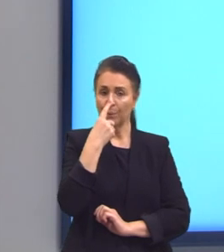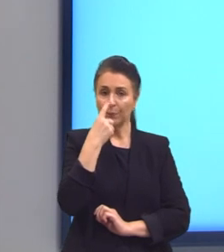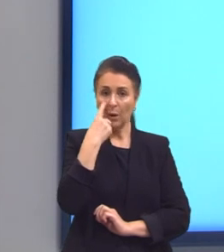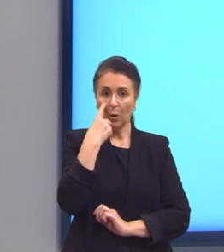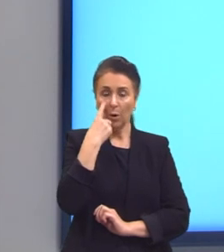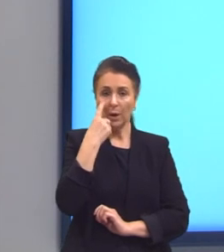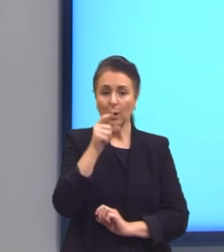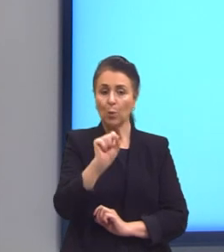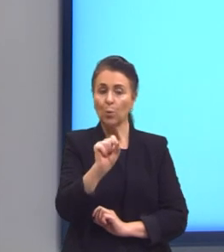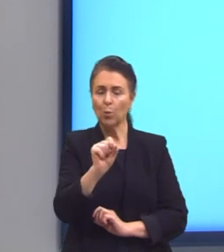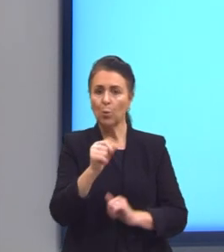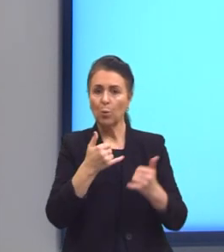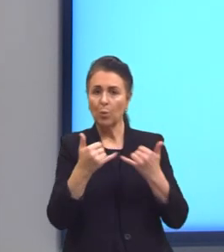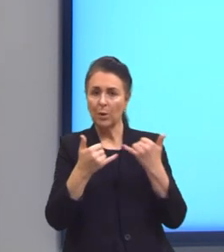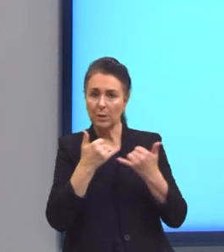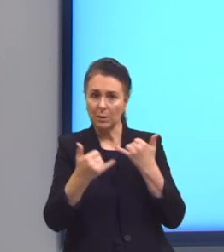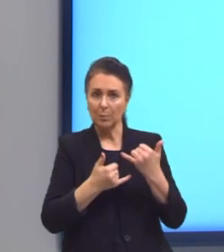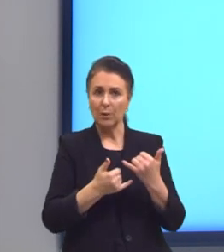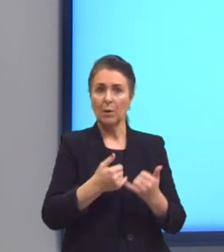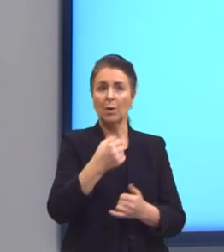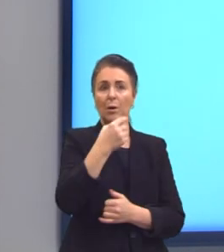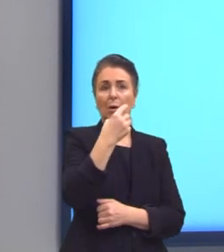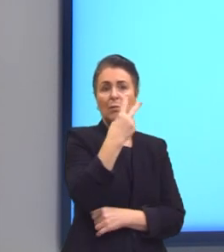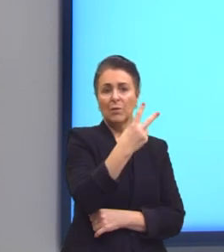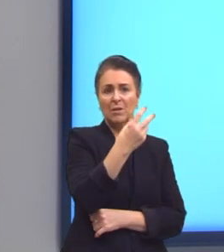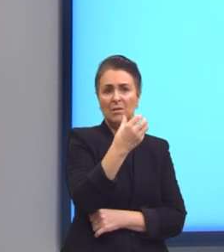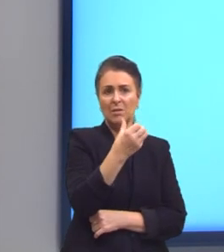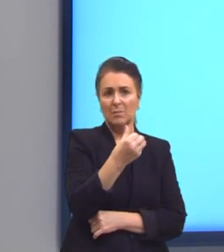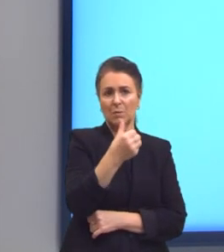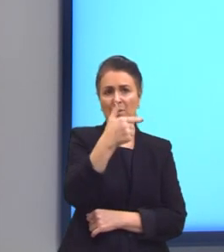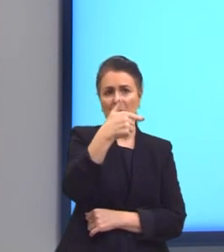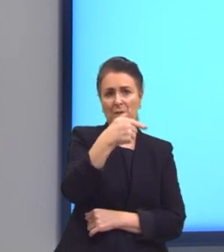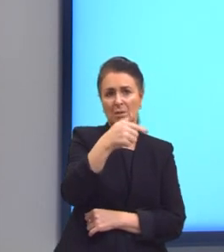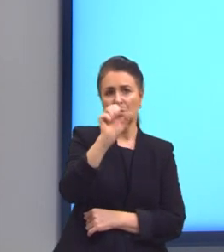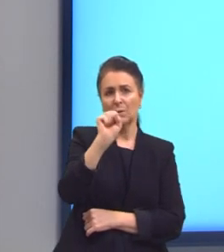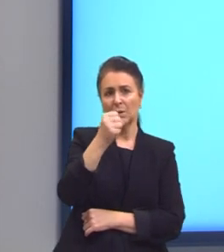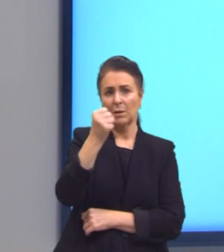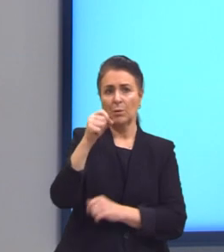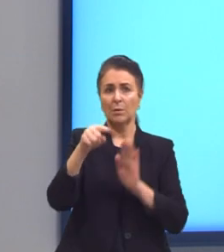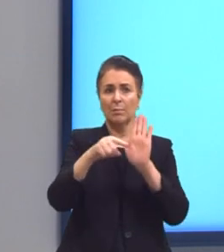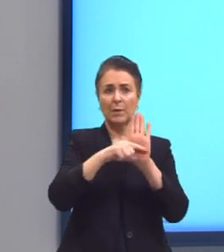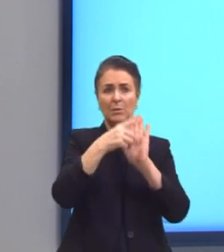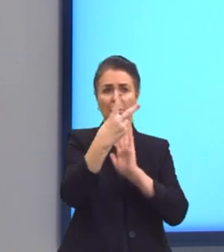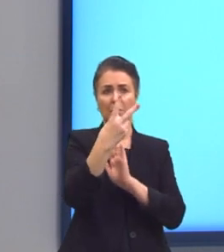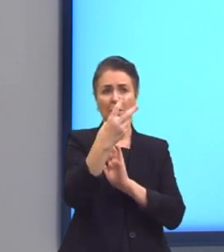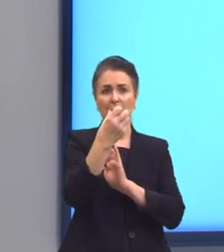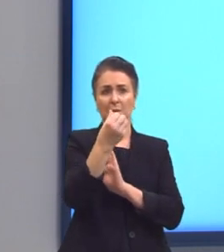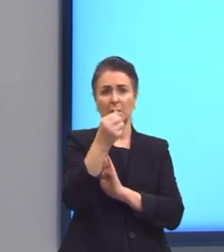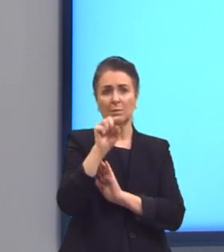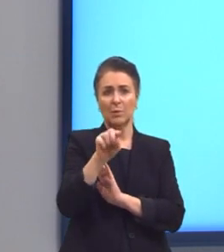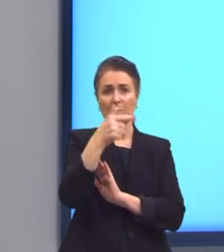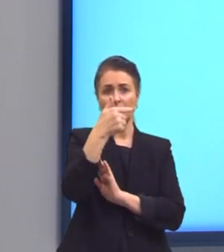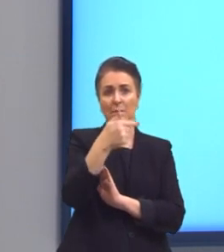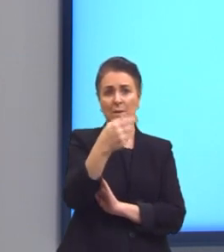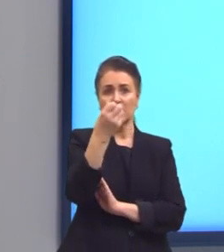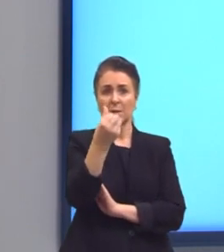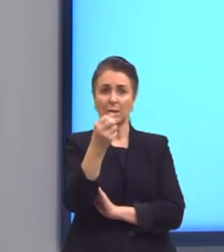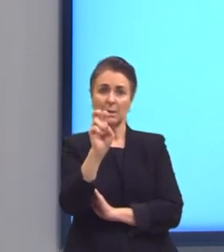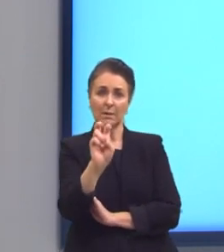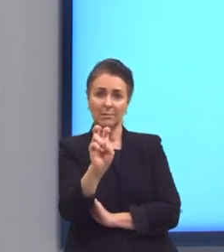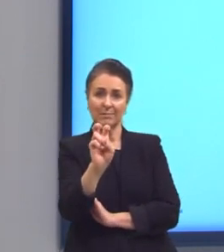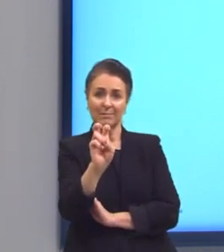26.788 menos 26.765.